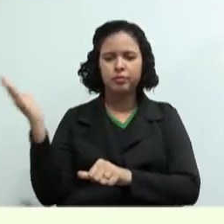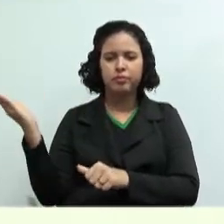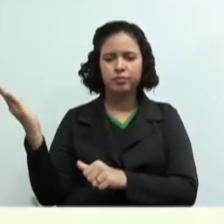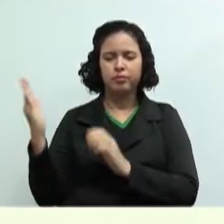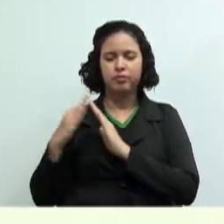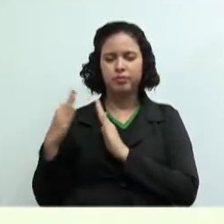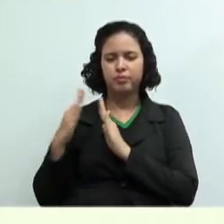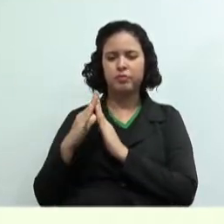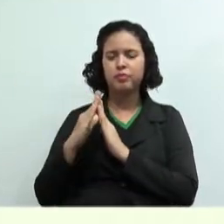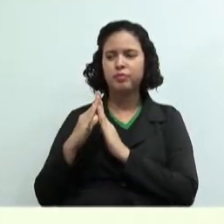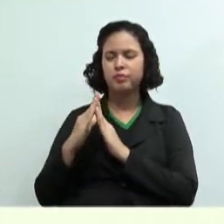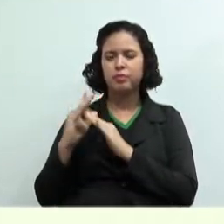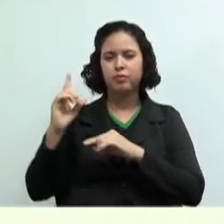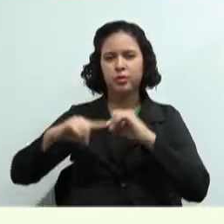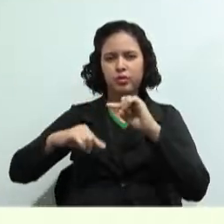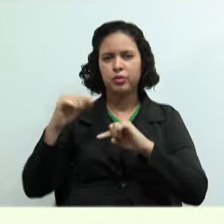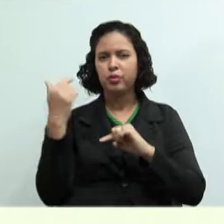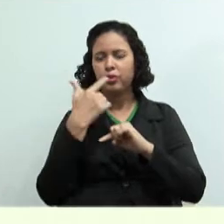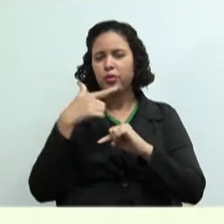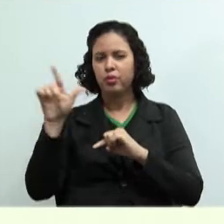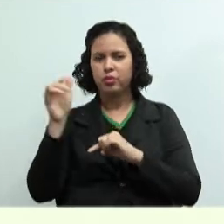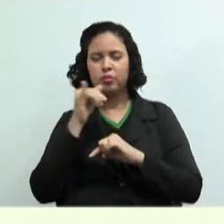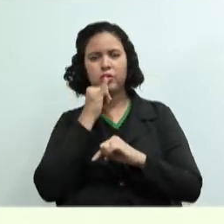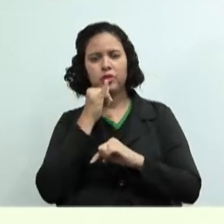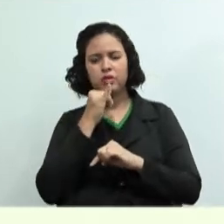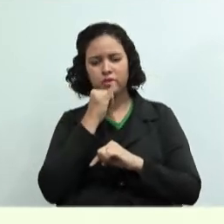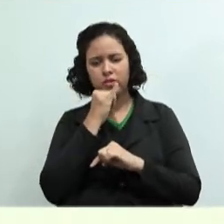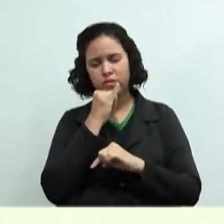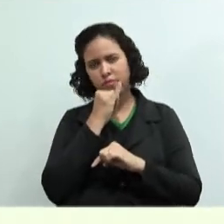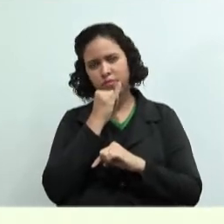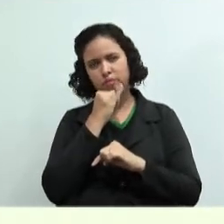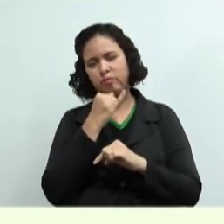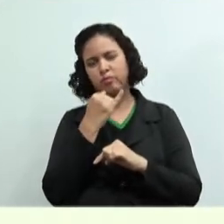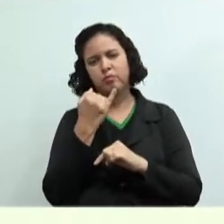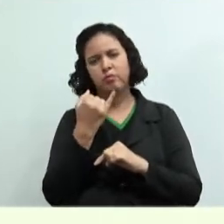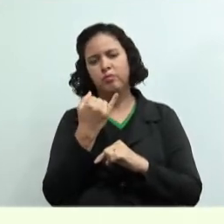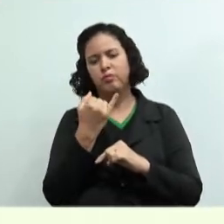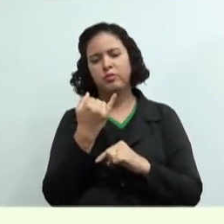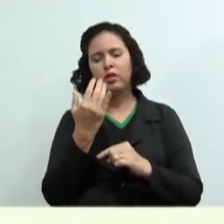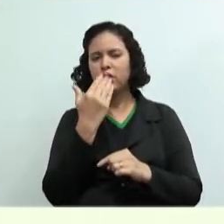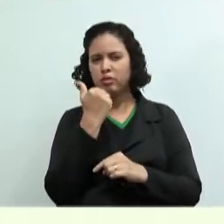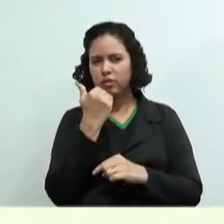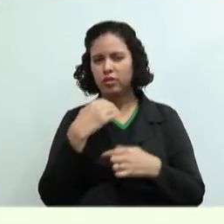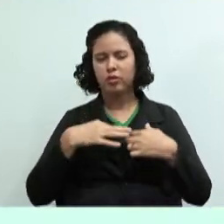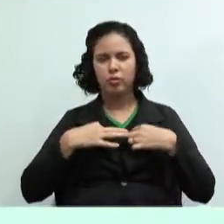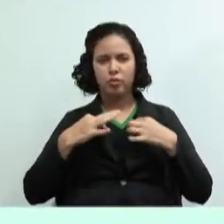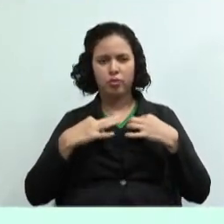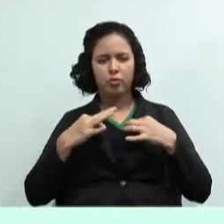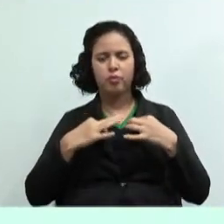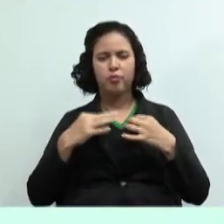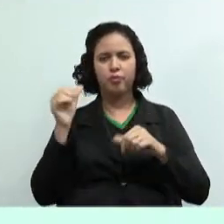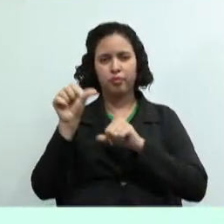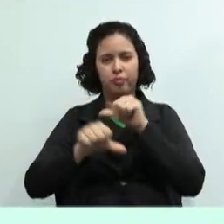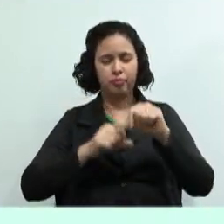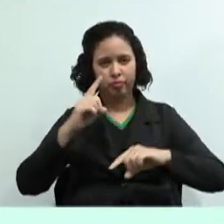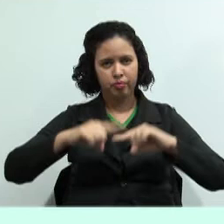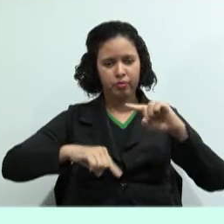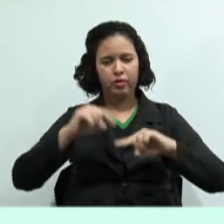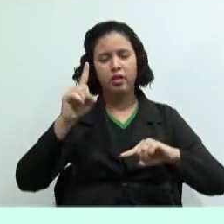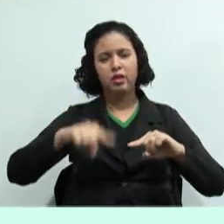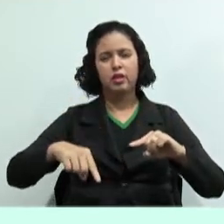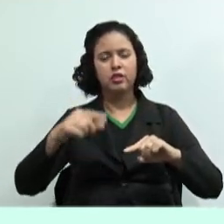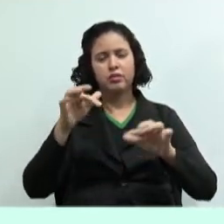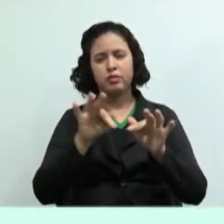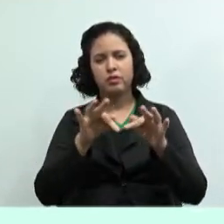por um outro produto que ela necessitava para alimentação ou para o vestuário. A troca de produtos era bem simples